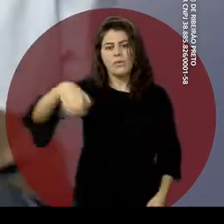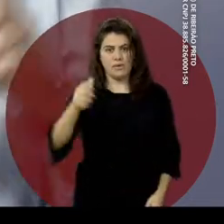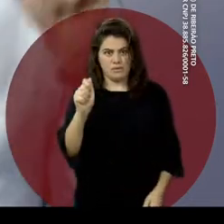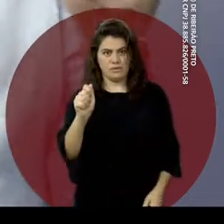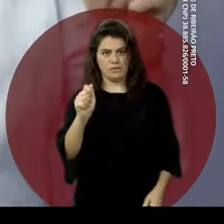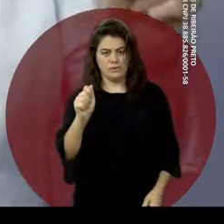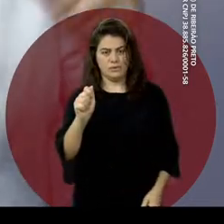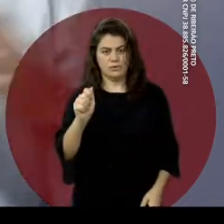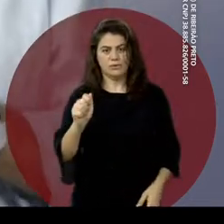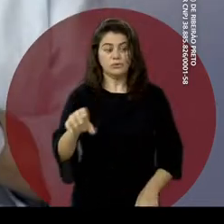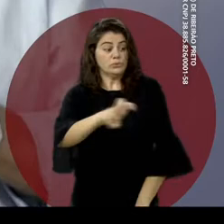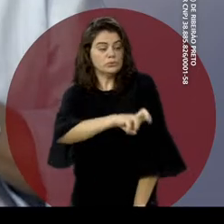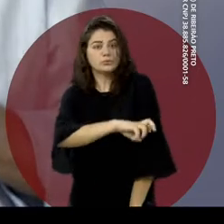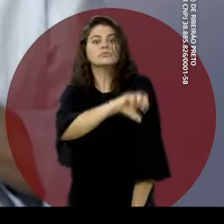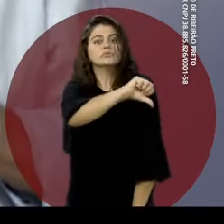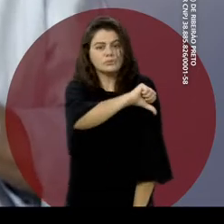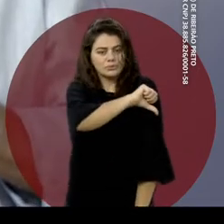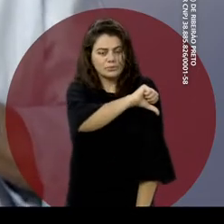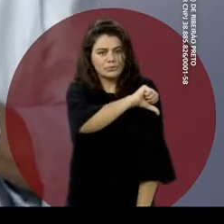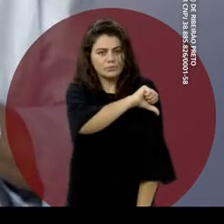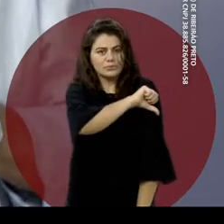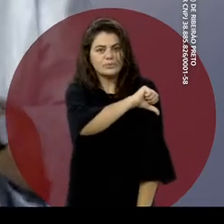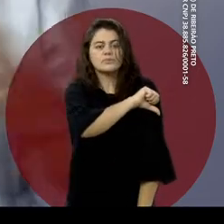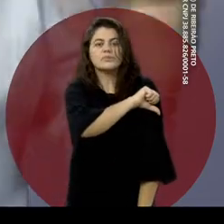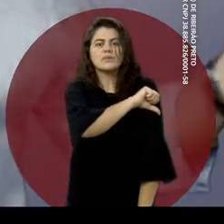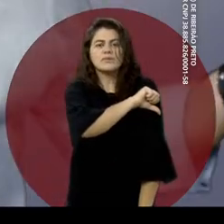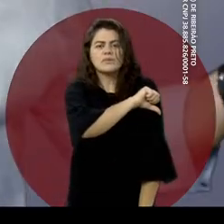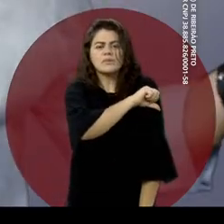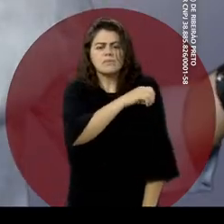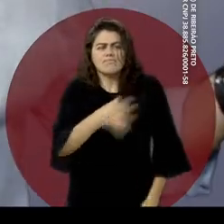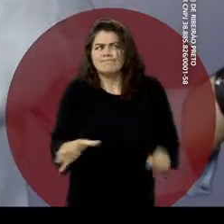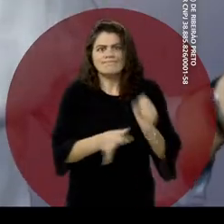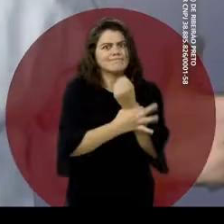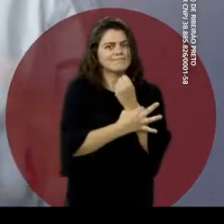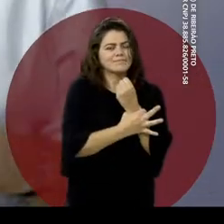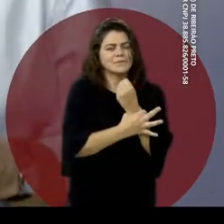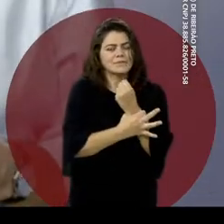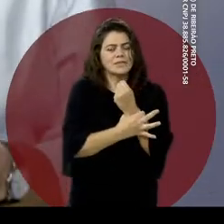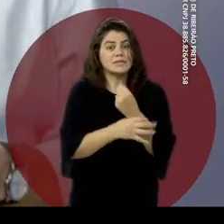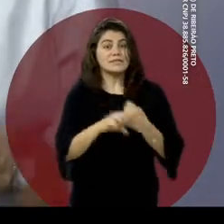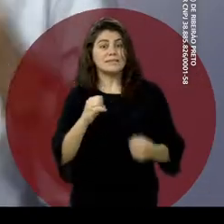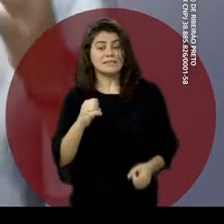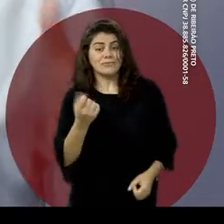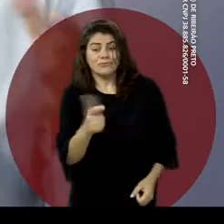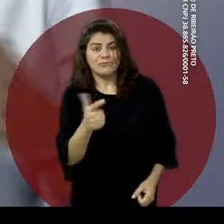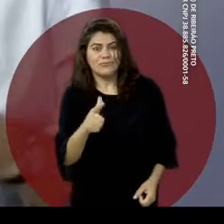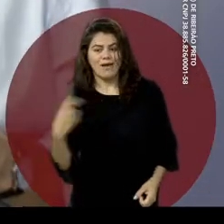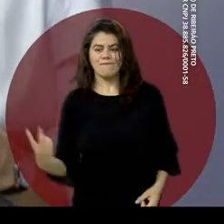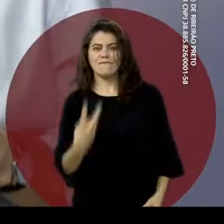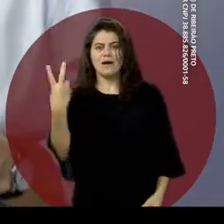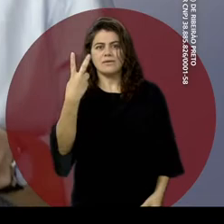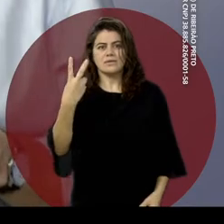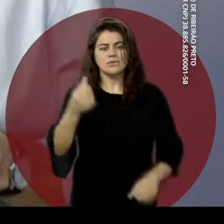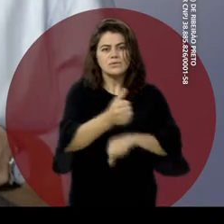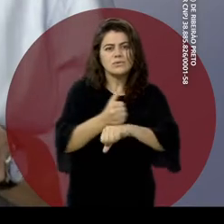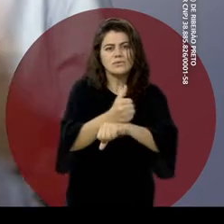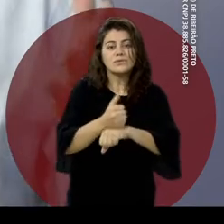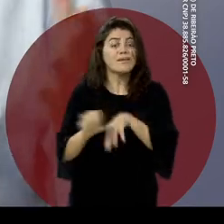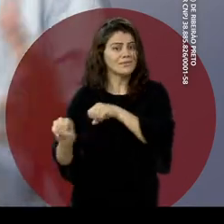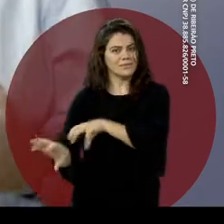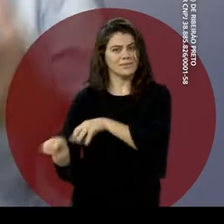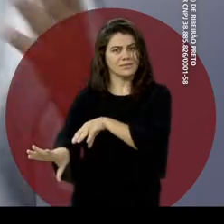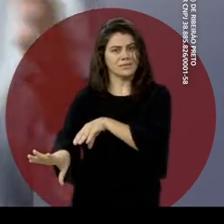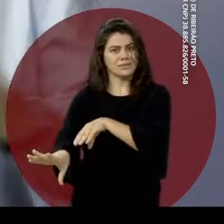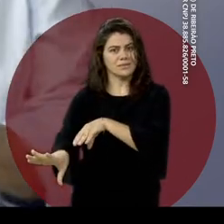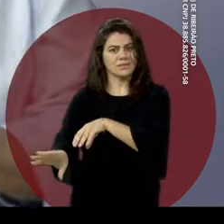jovens e adultos nos anos finais do ensino fundamental. Não se garante a qualidade do ensino sem a valorização dos profissionais